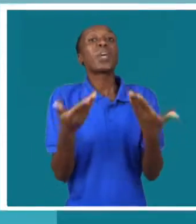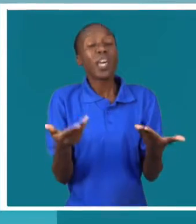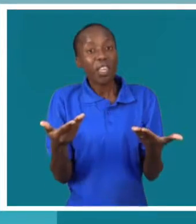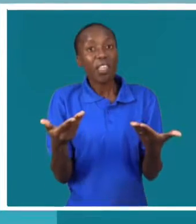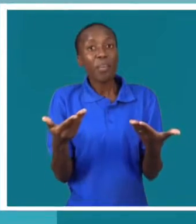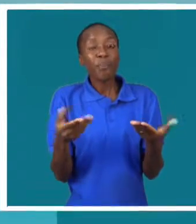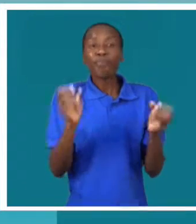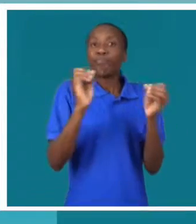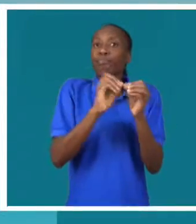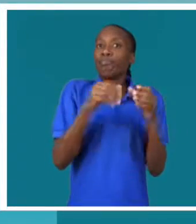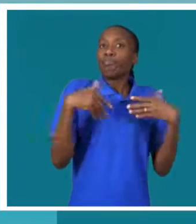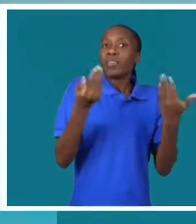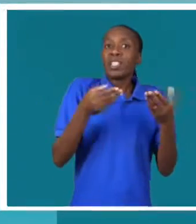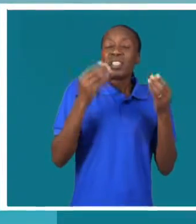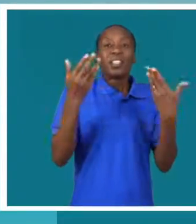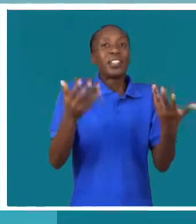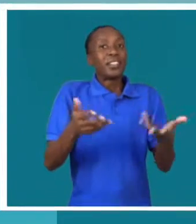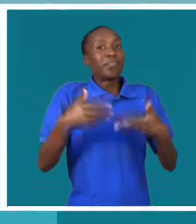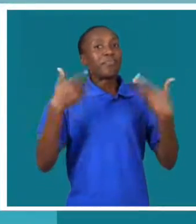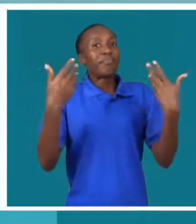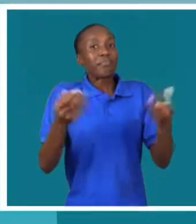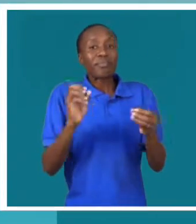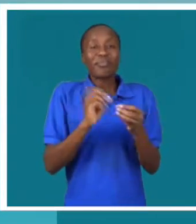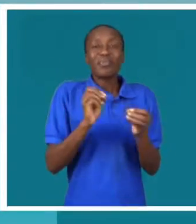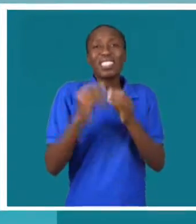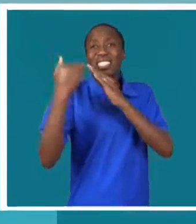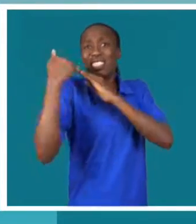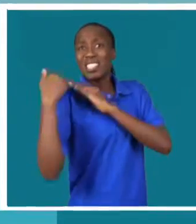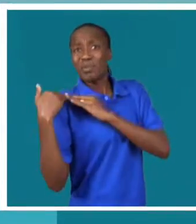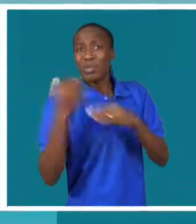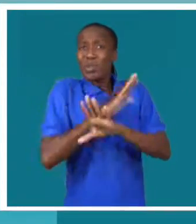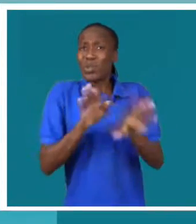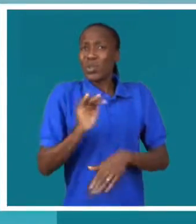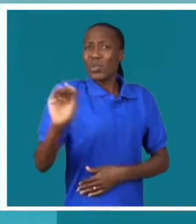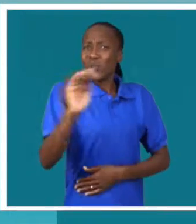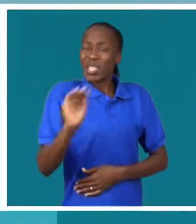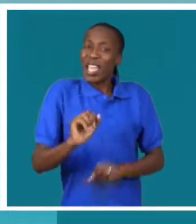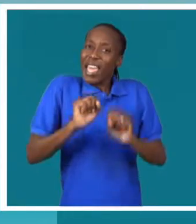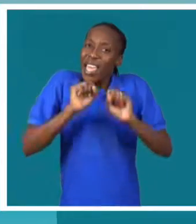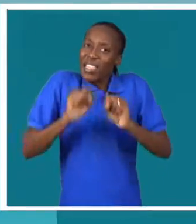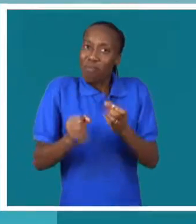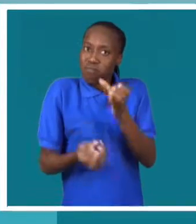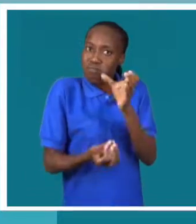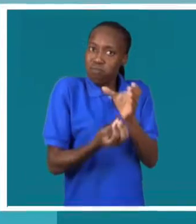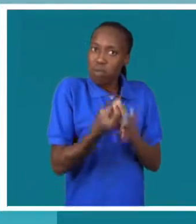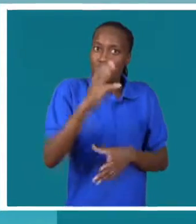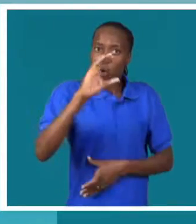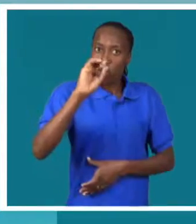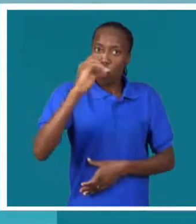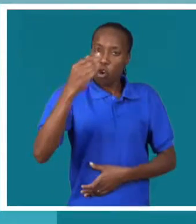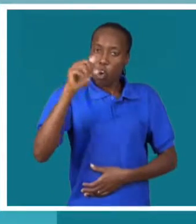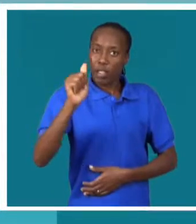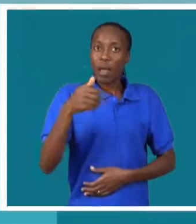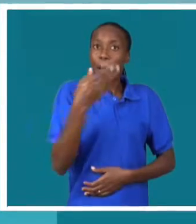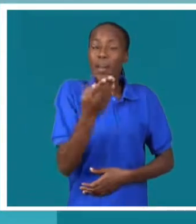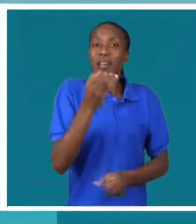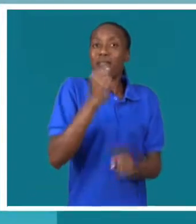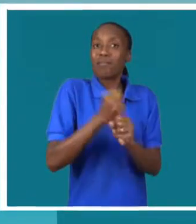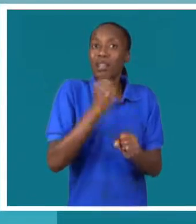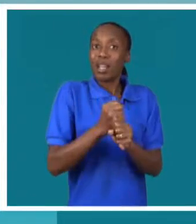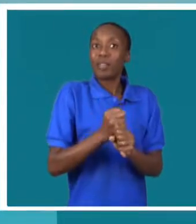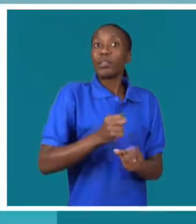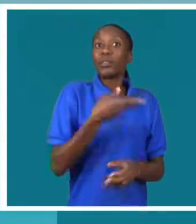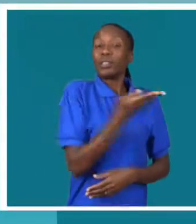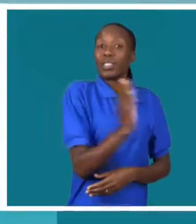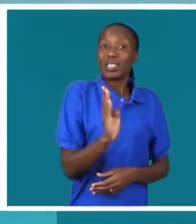aqui é aquilo que, uma espécie de, não só de responsabilidade social, Mas criar cotas para o mercado de emprego. Mas